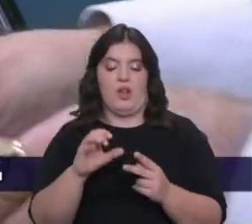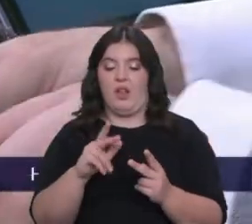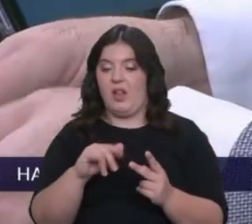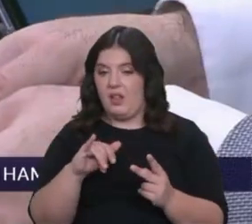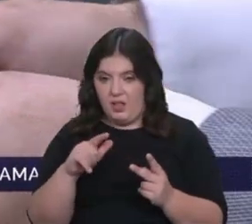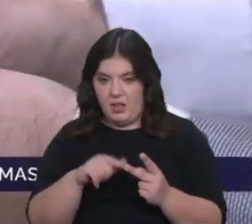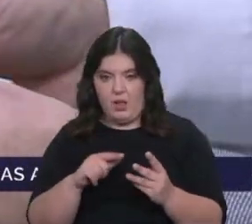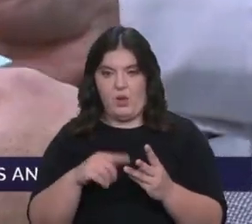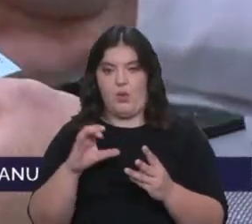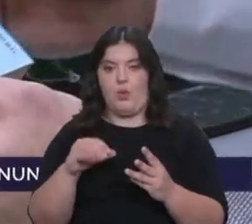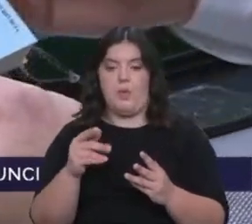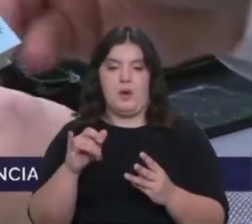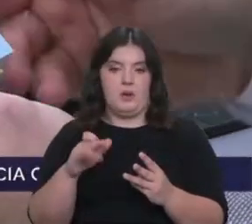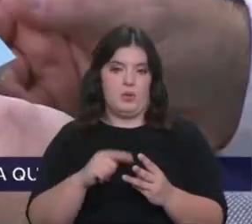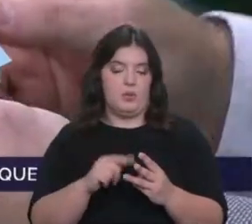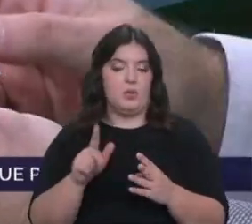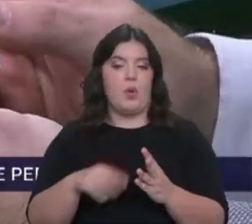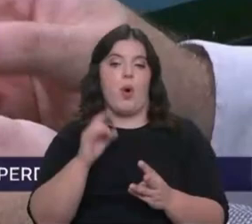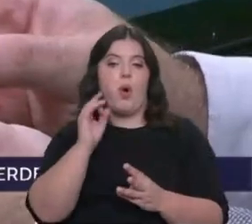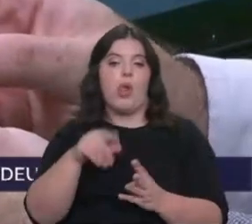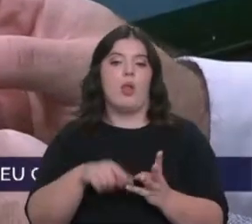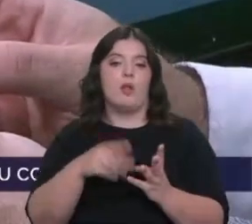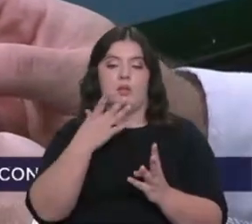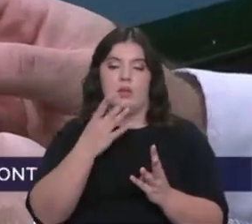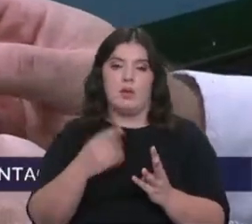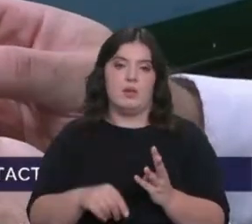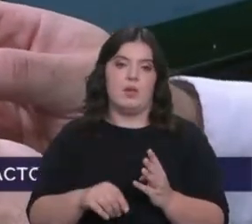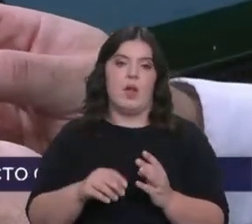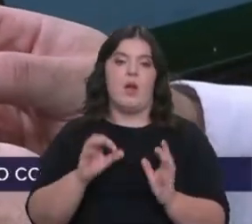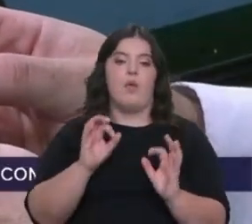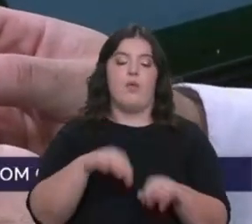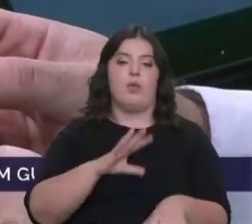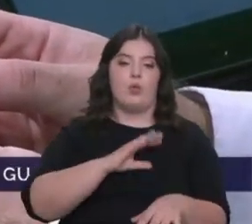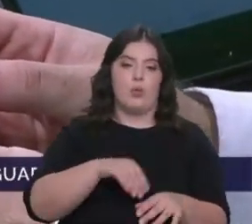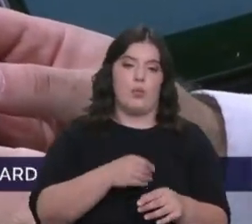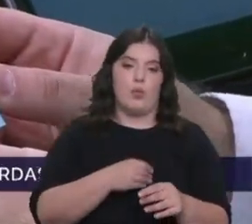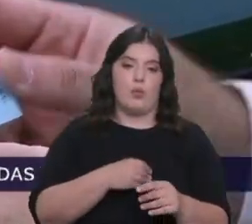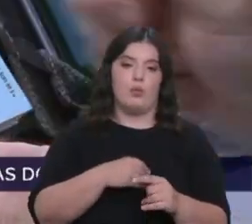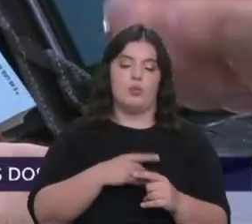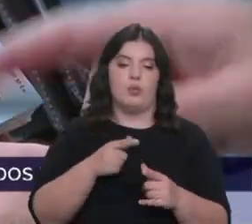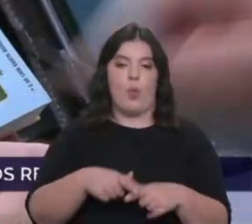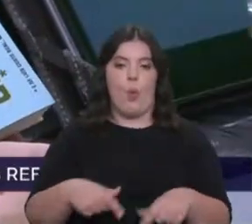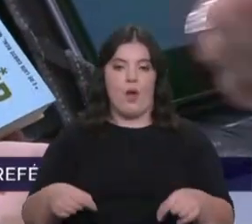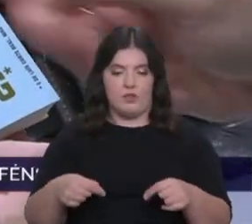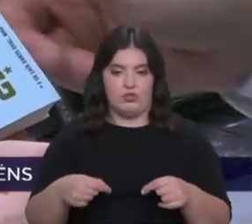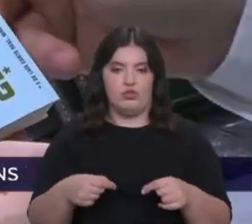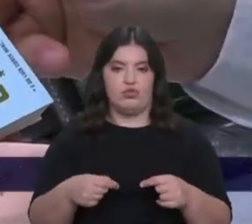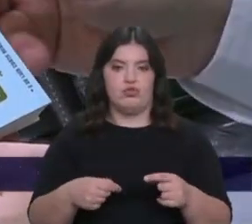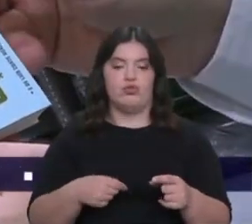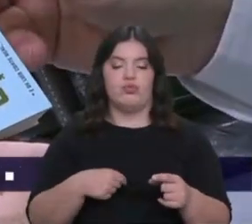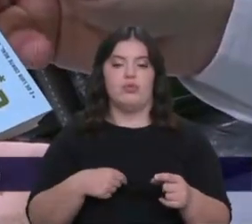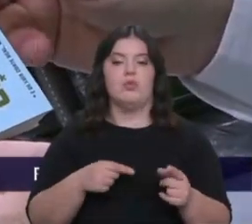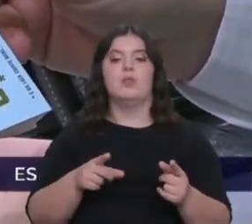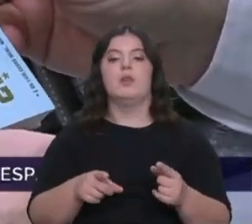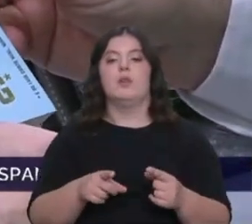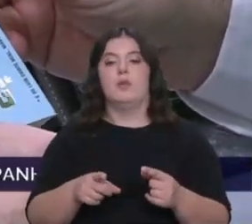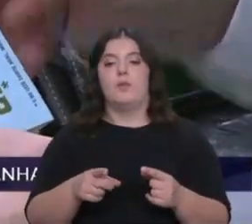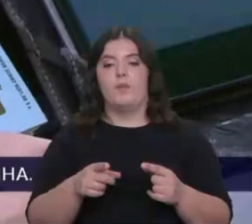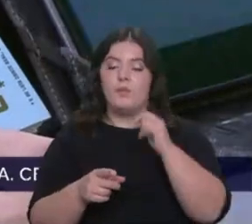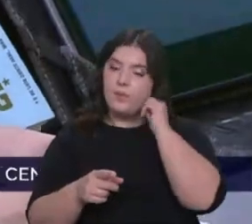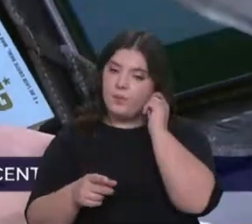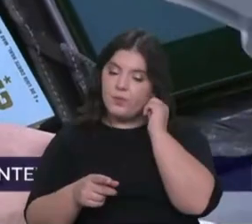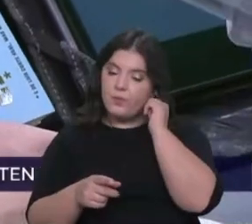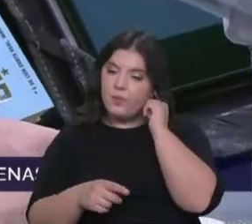por exemplo? Depois, porque não uma excelente sugestão de Natal? O Fim do Mundo em Cuecas é a organização de Hugo van der Dingue,